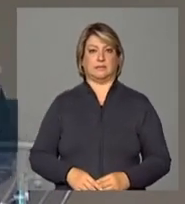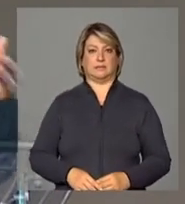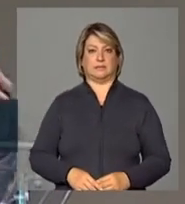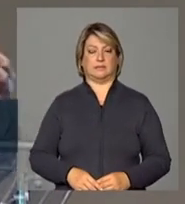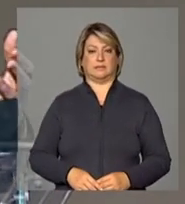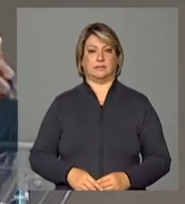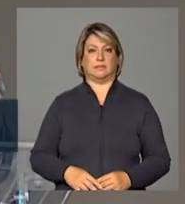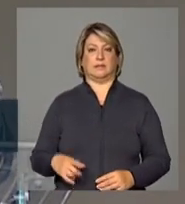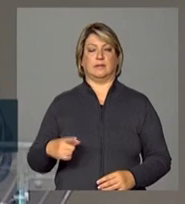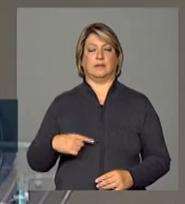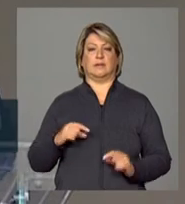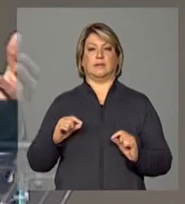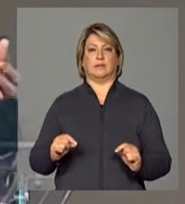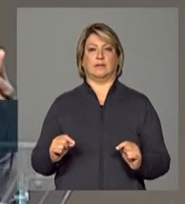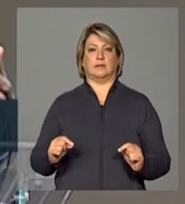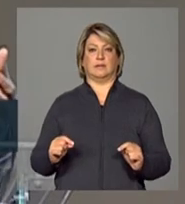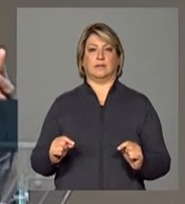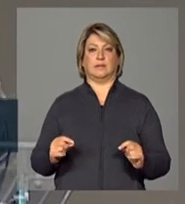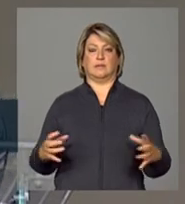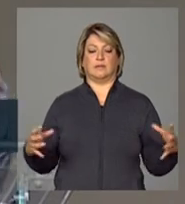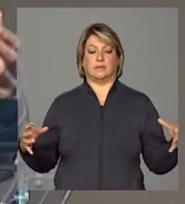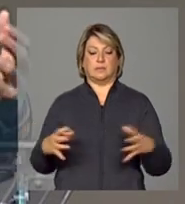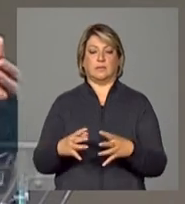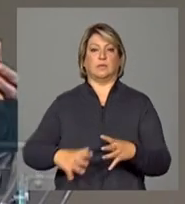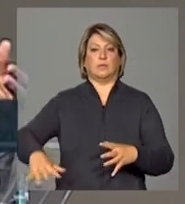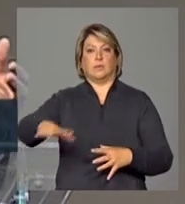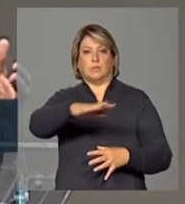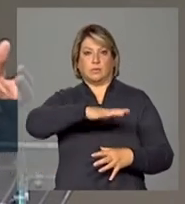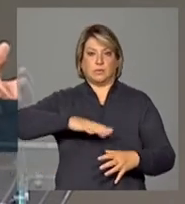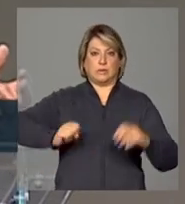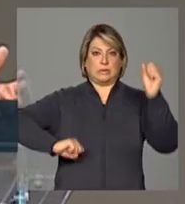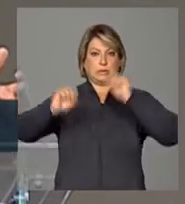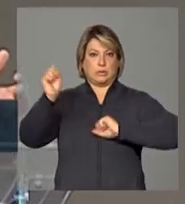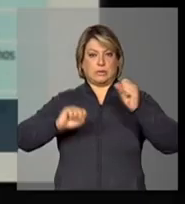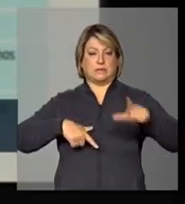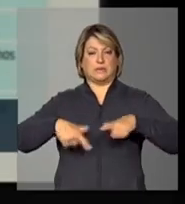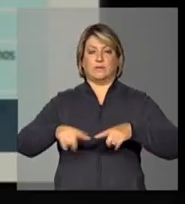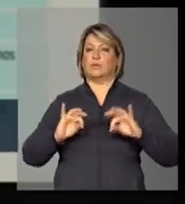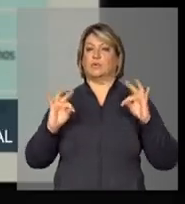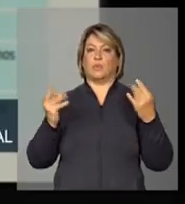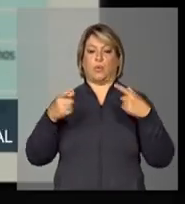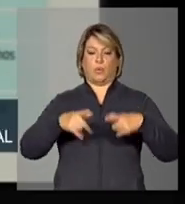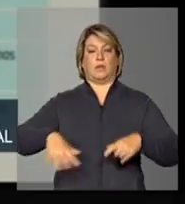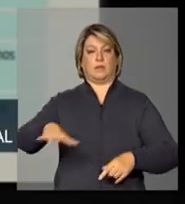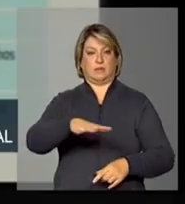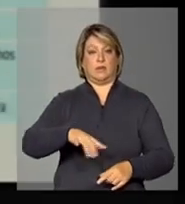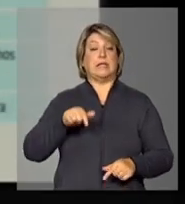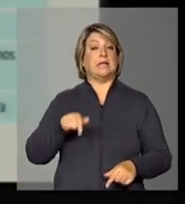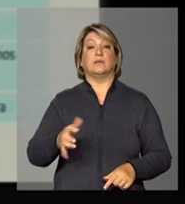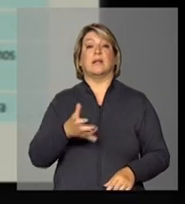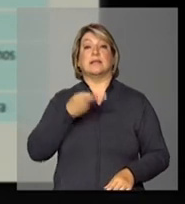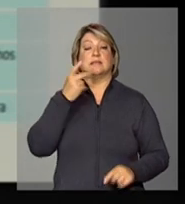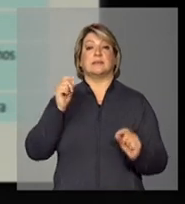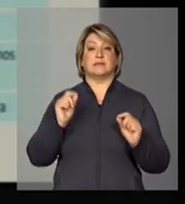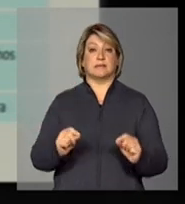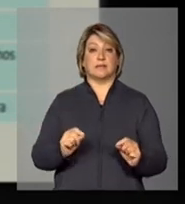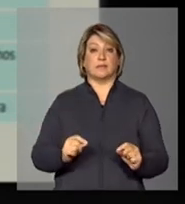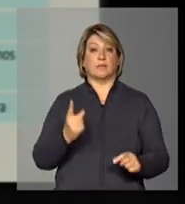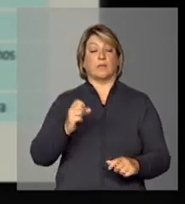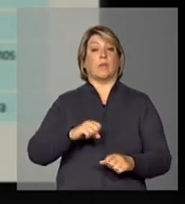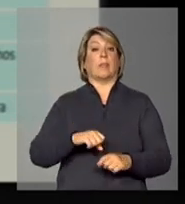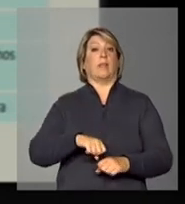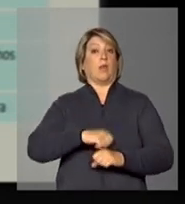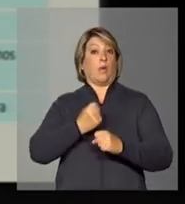cadeias industriais e de serviços em todas as regiões isso significa um grande